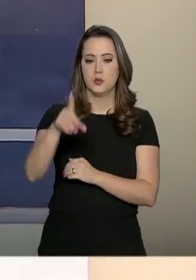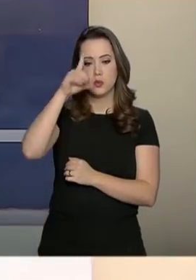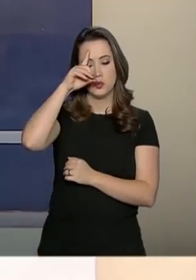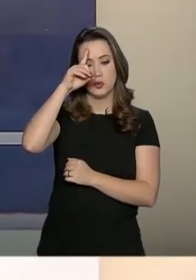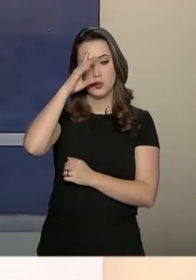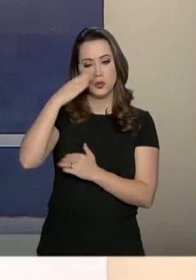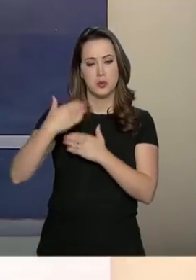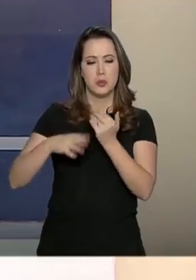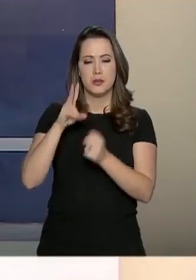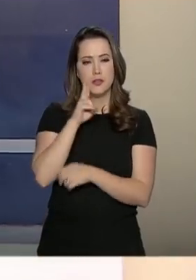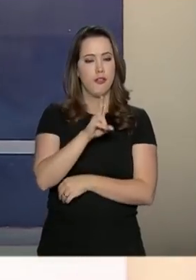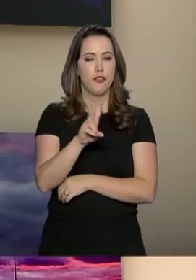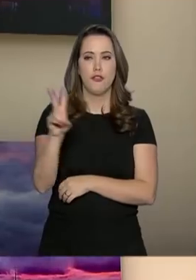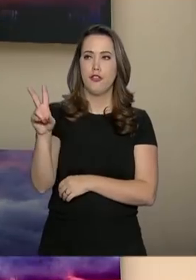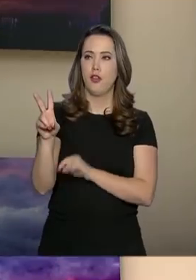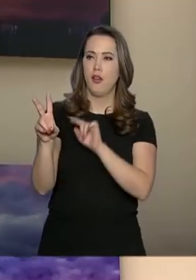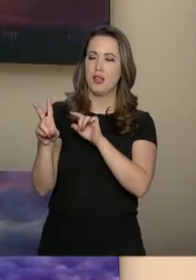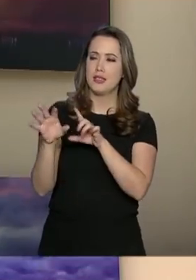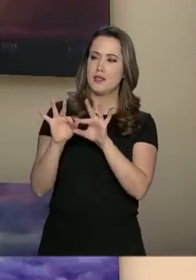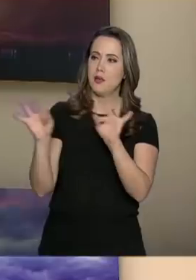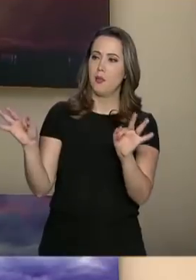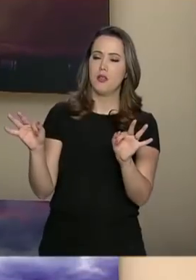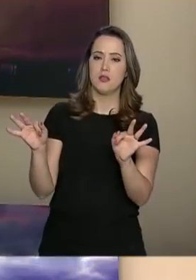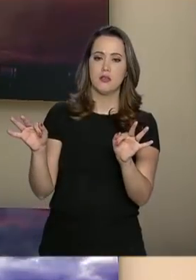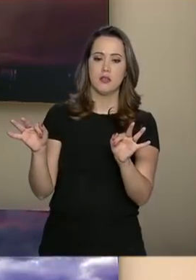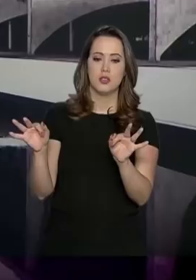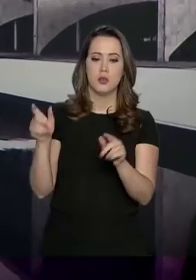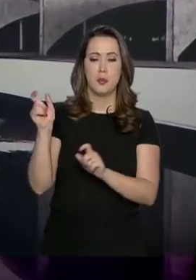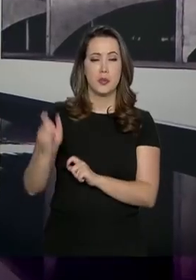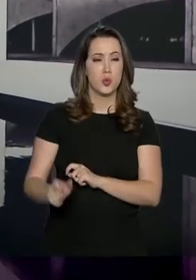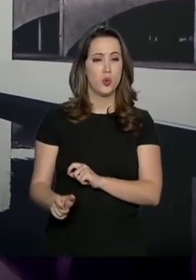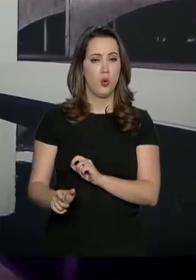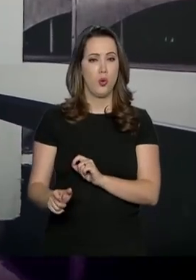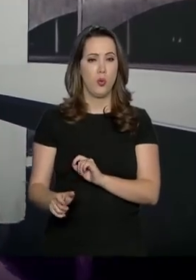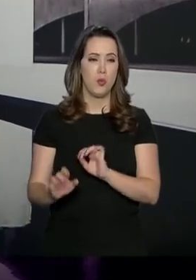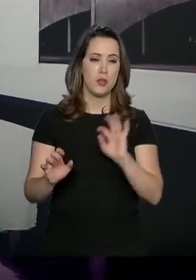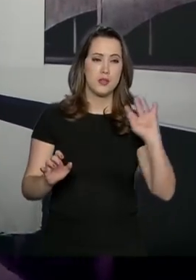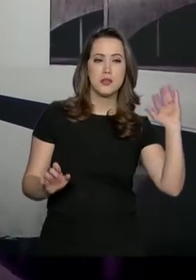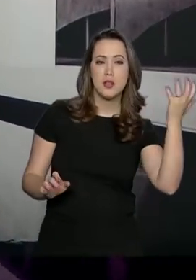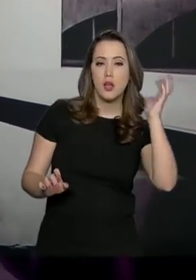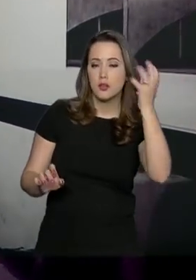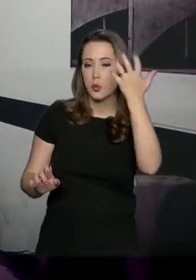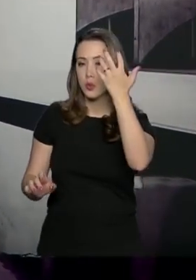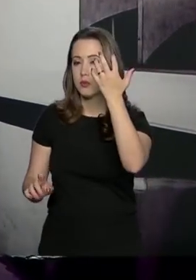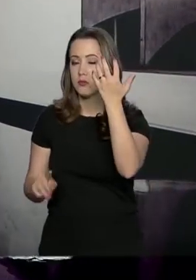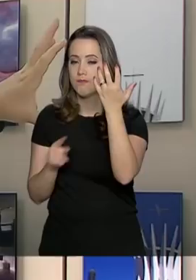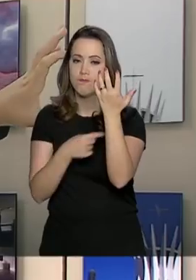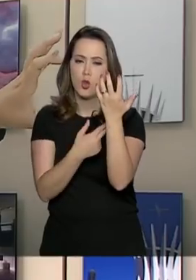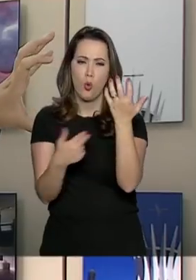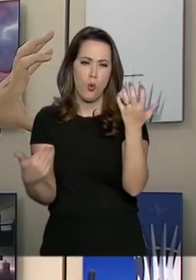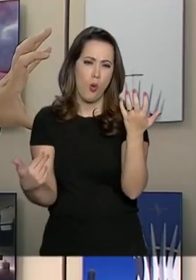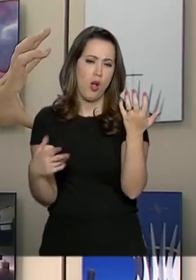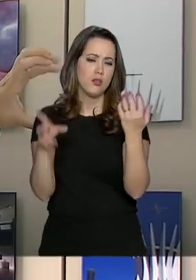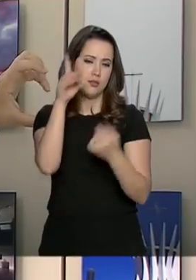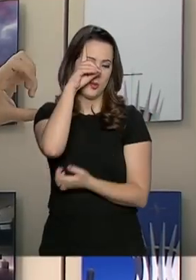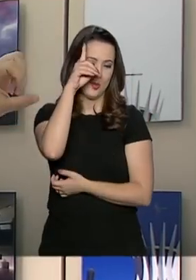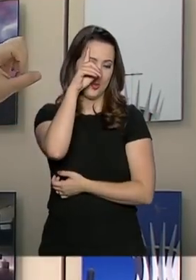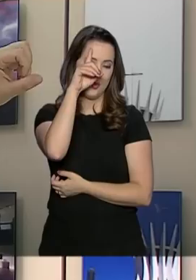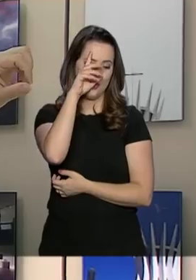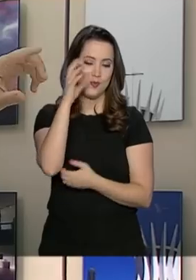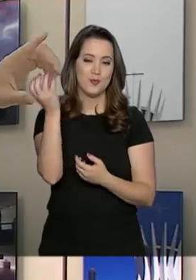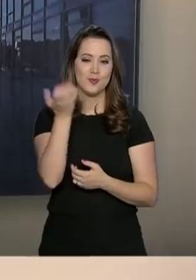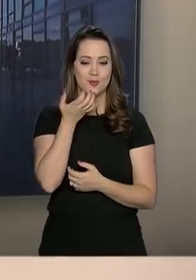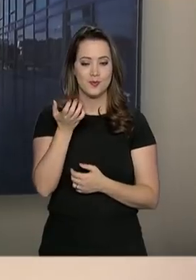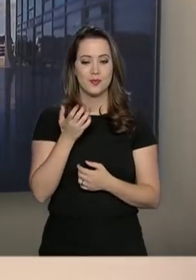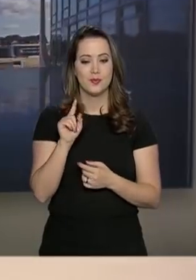passava e via coisas simples, pessoas, natureza, coisas cotidianas mesmo,